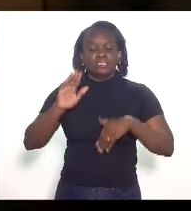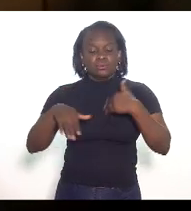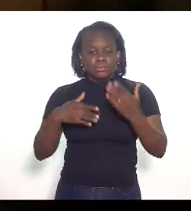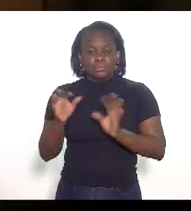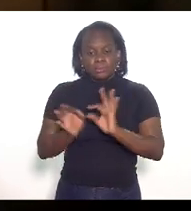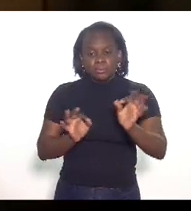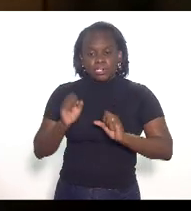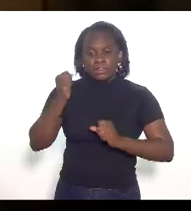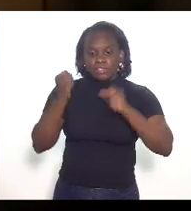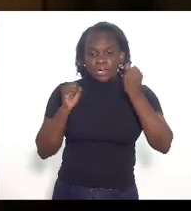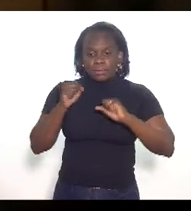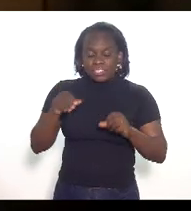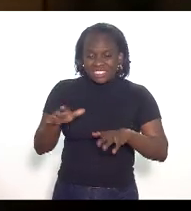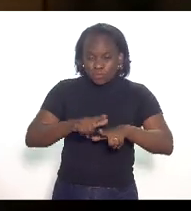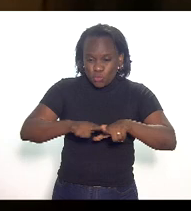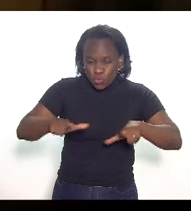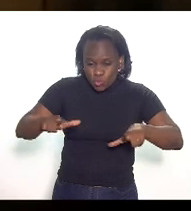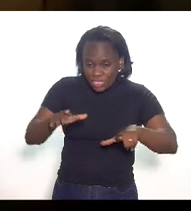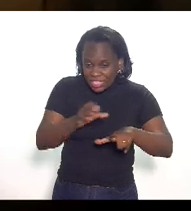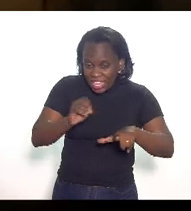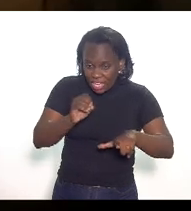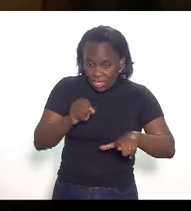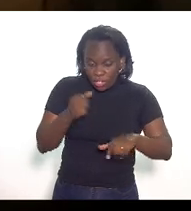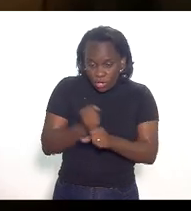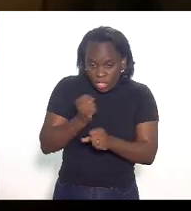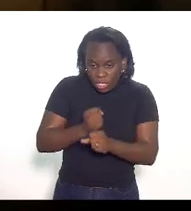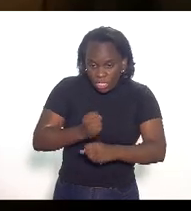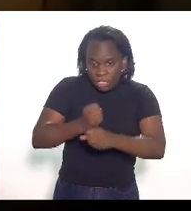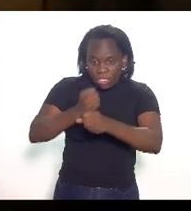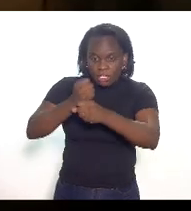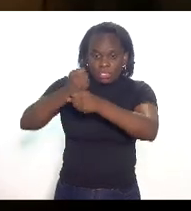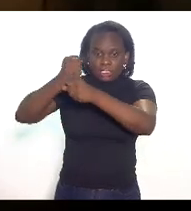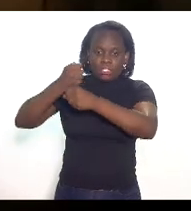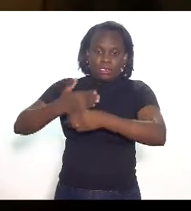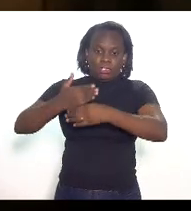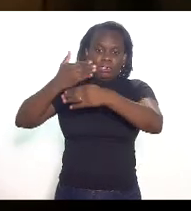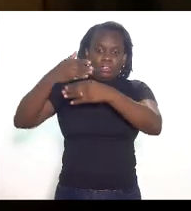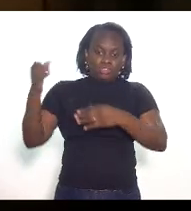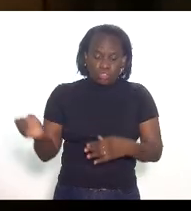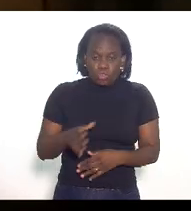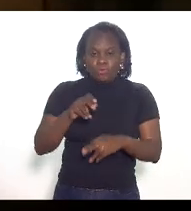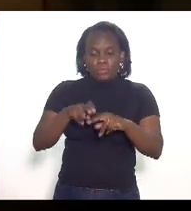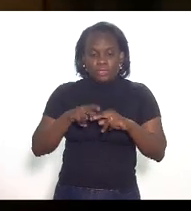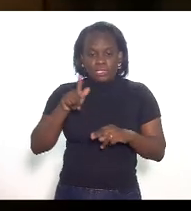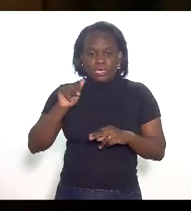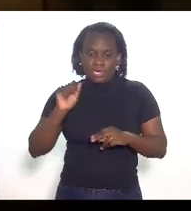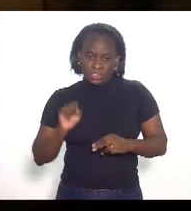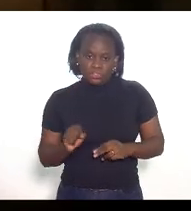construiriam do zero uma usina termoelétrica movida a gás natural